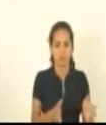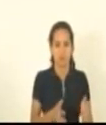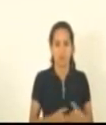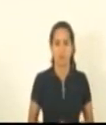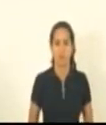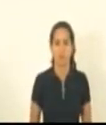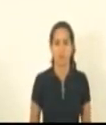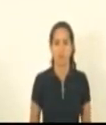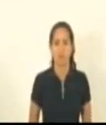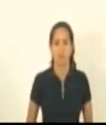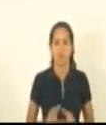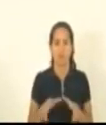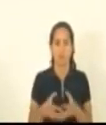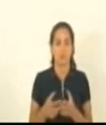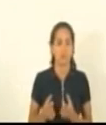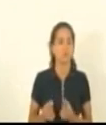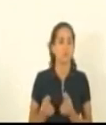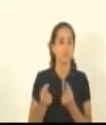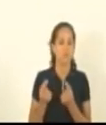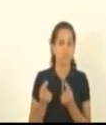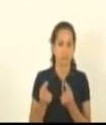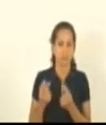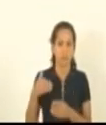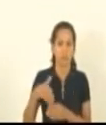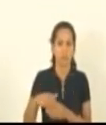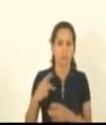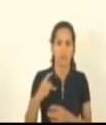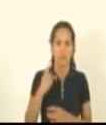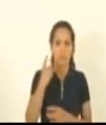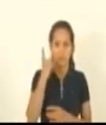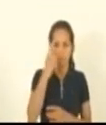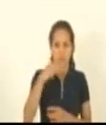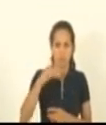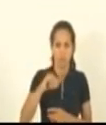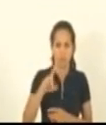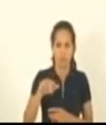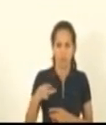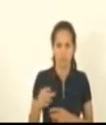na comissão de finanças como vota deputado masinho dos anjos